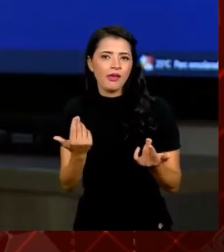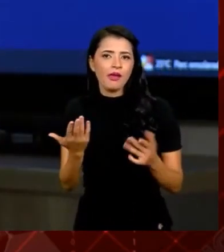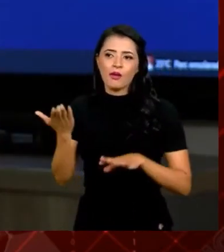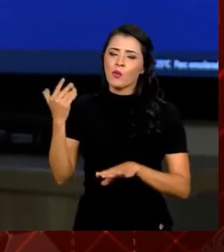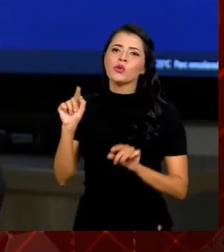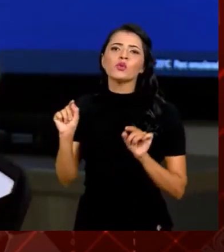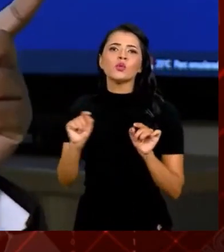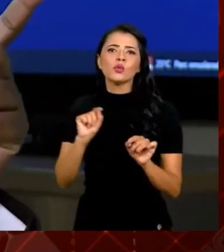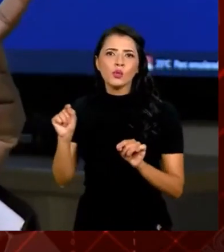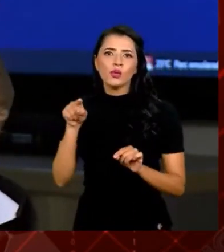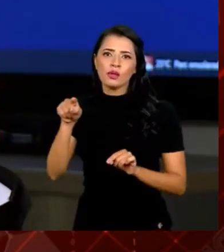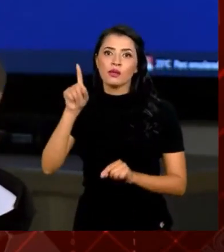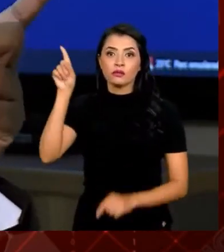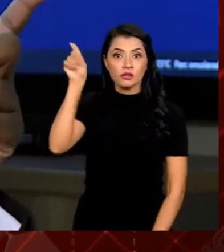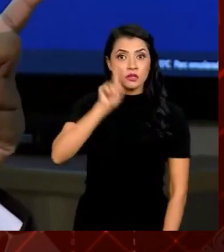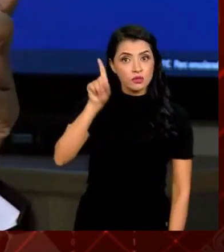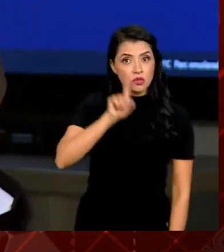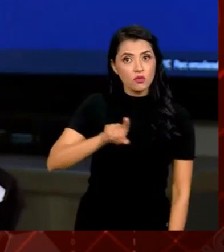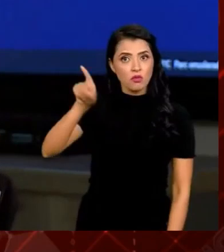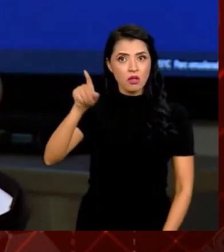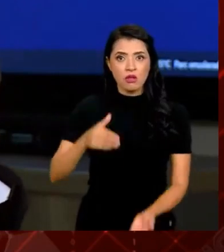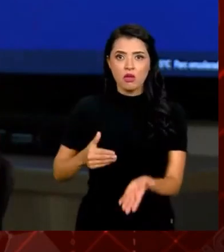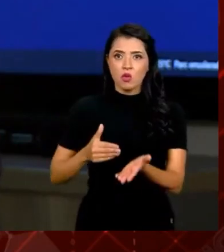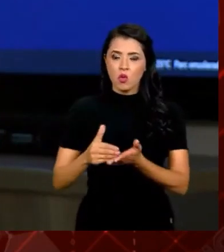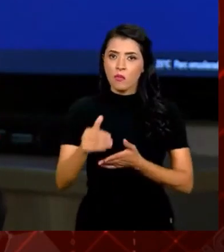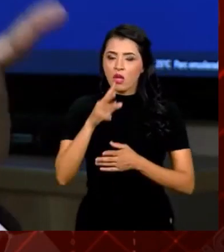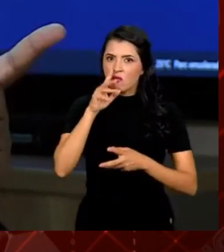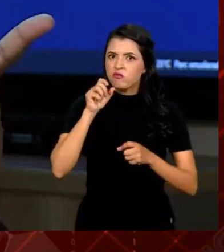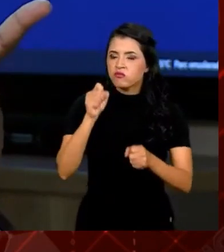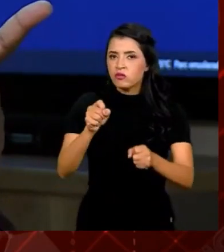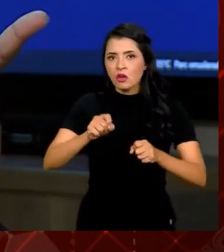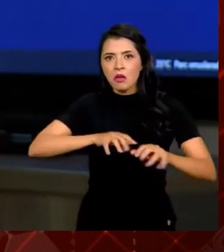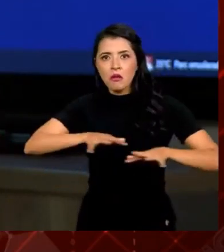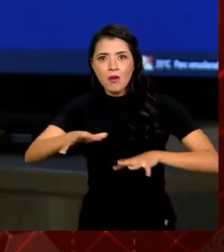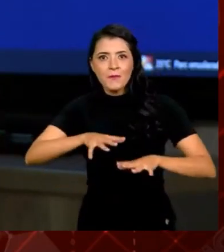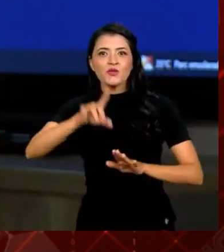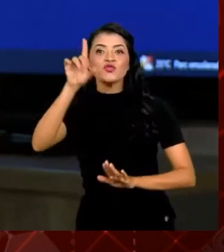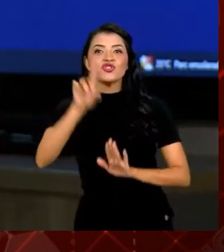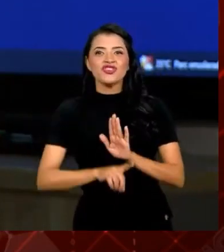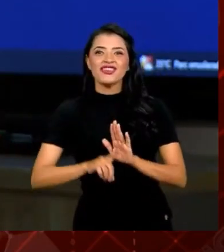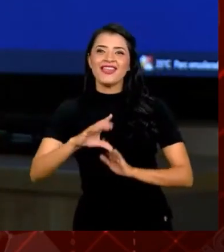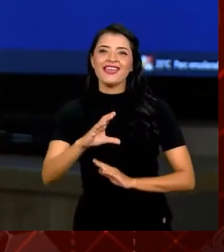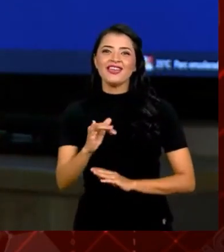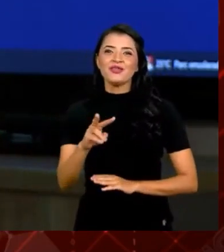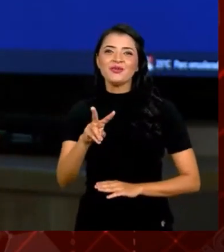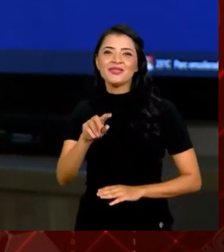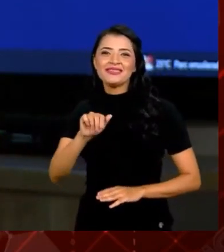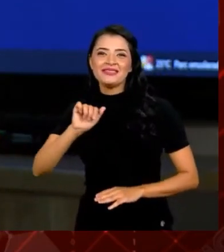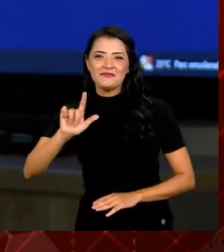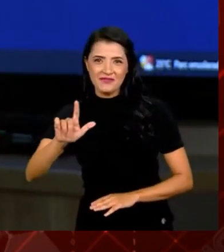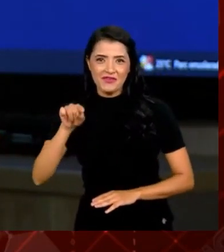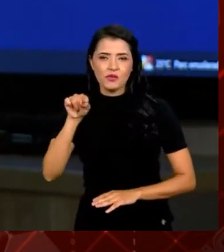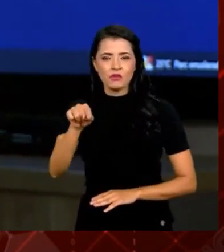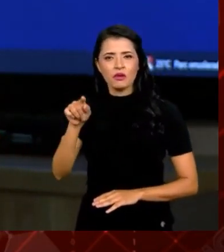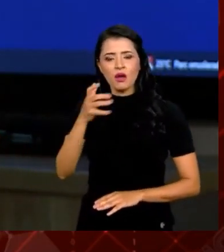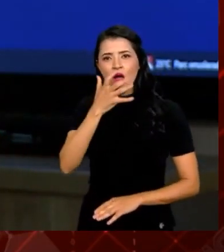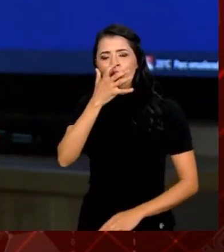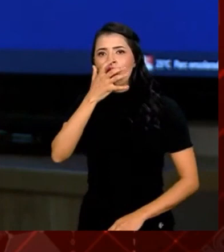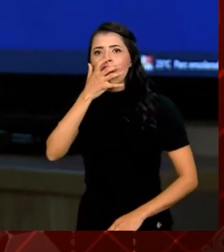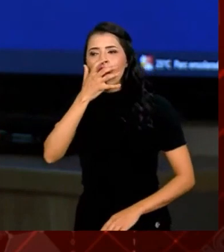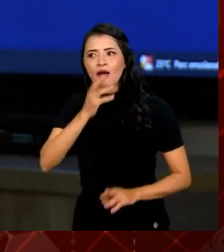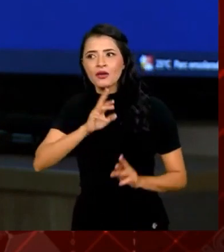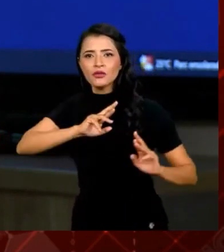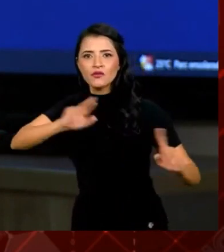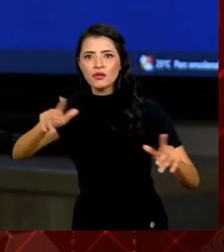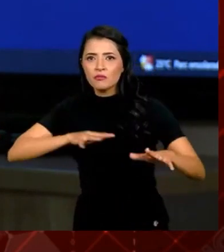também que nos Estados Unidos começa, de maneira muito forte, os movimentos pelos direitos civis. E olha que interessante, o senhor. Você percebe que, olha a